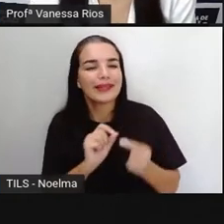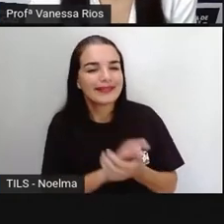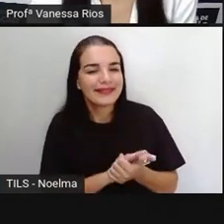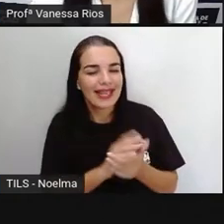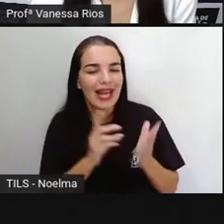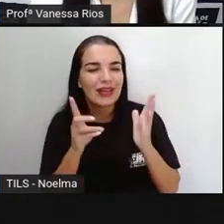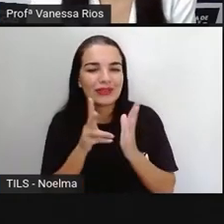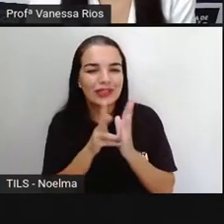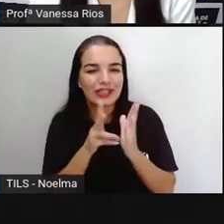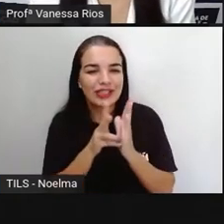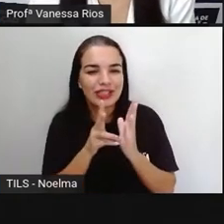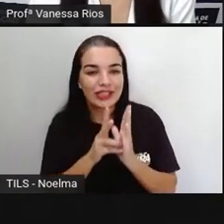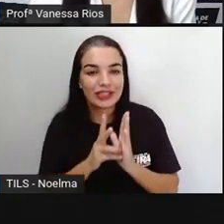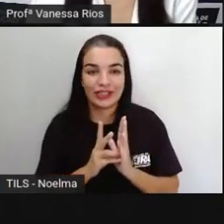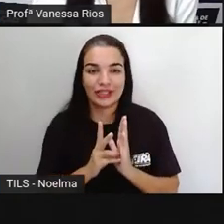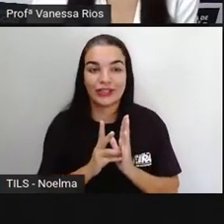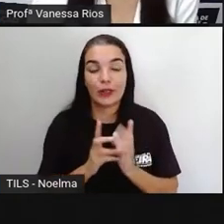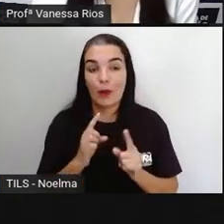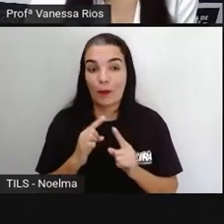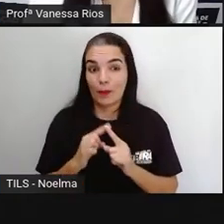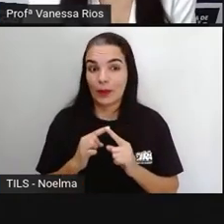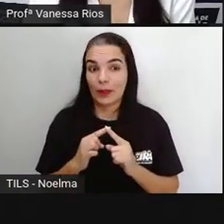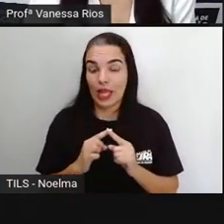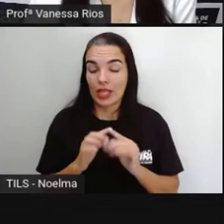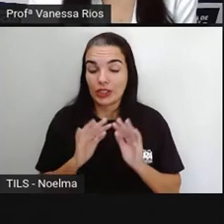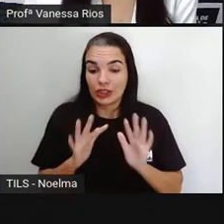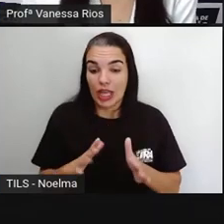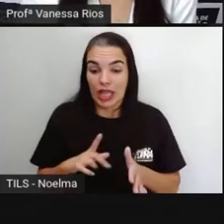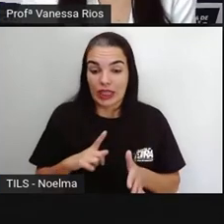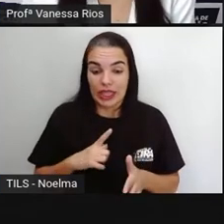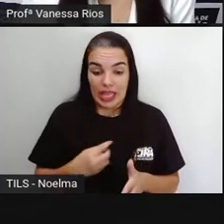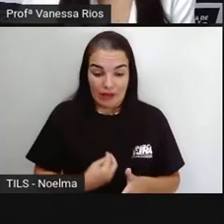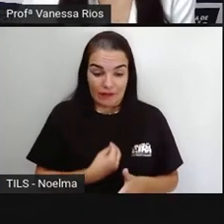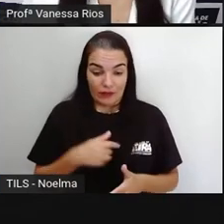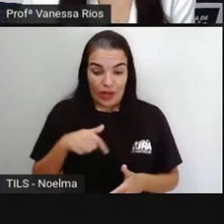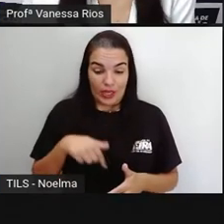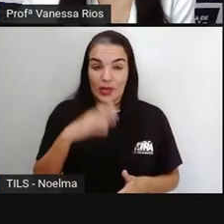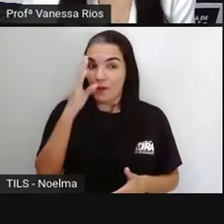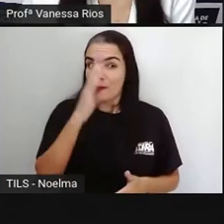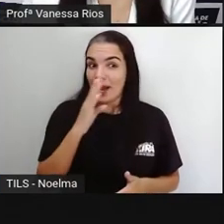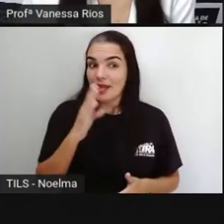Lembrando aí que são os povos que já estavam nas terras do Brasil.